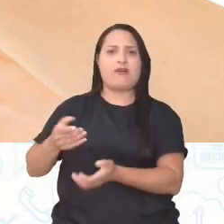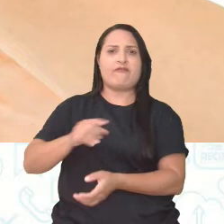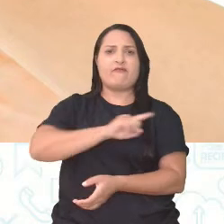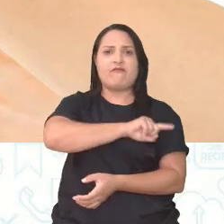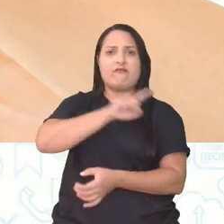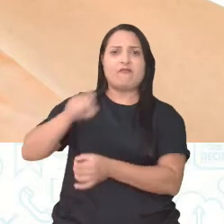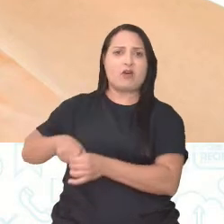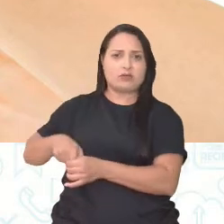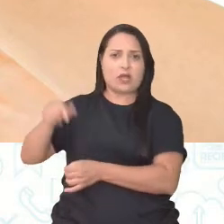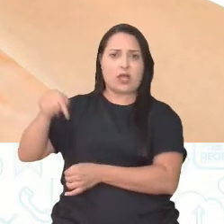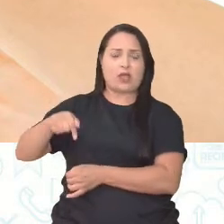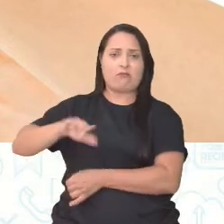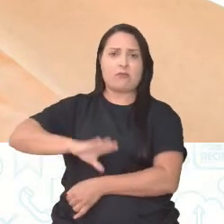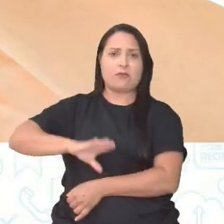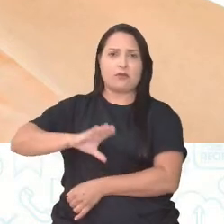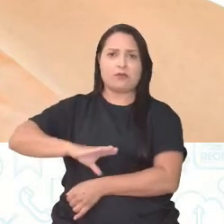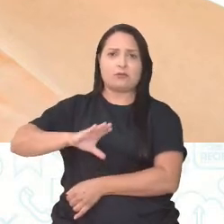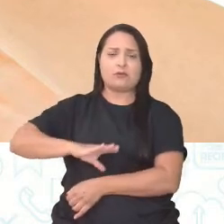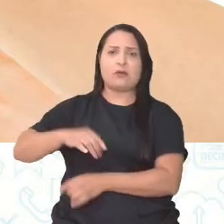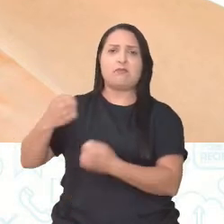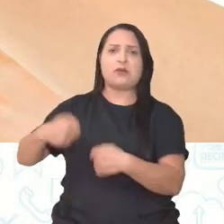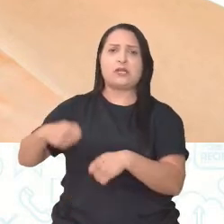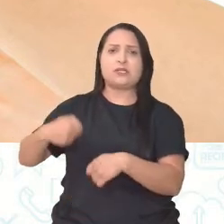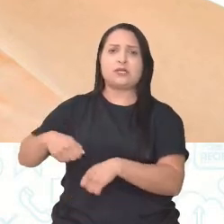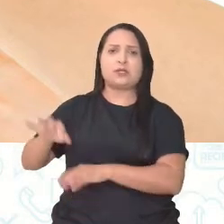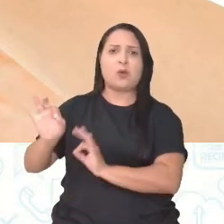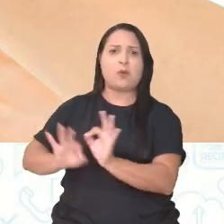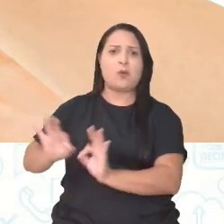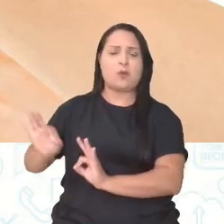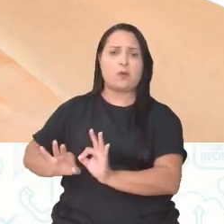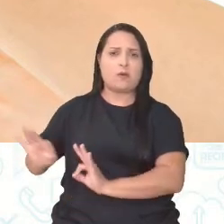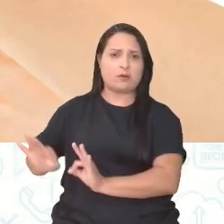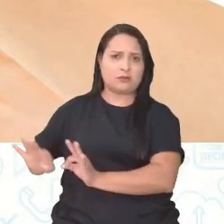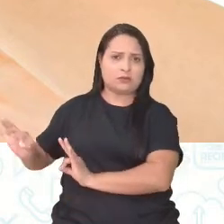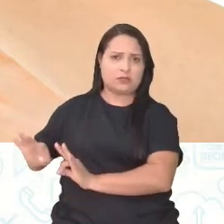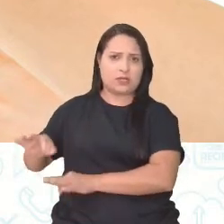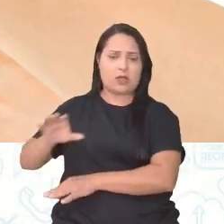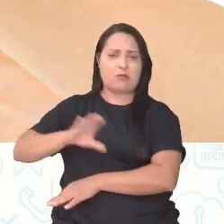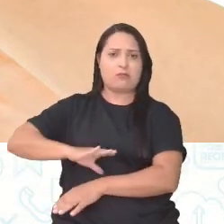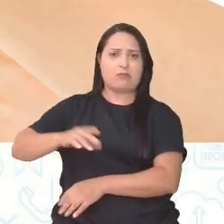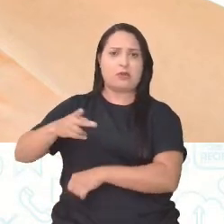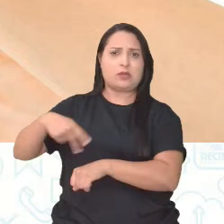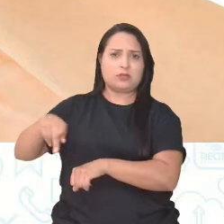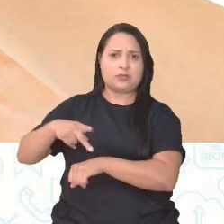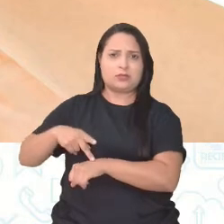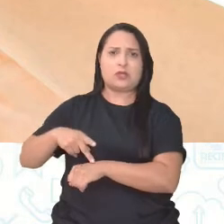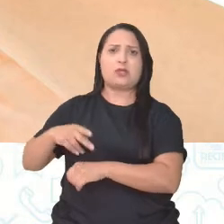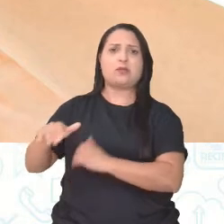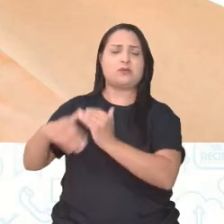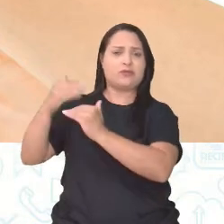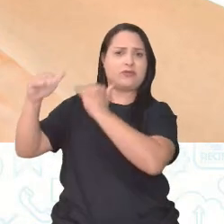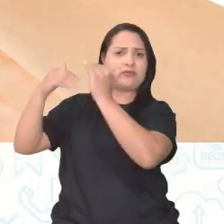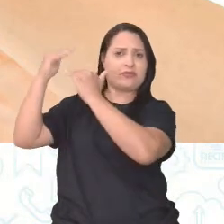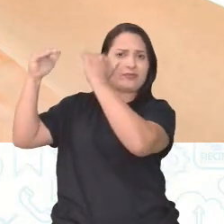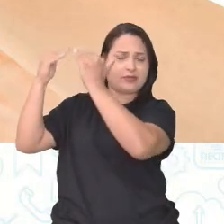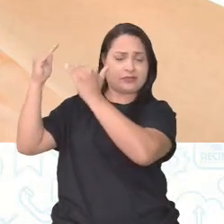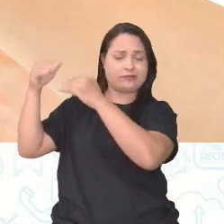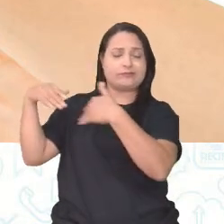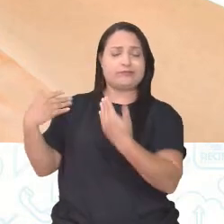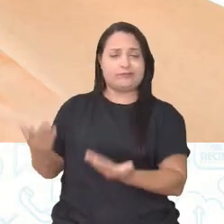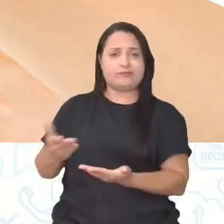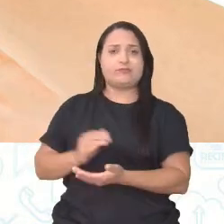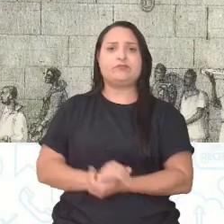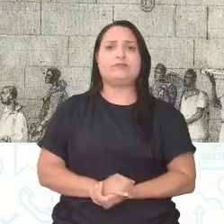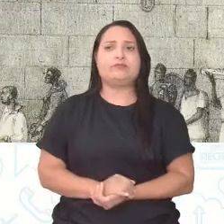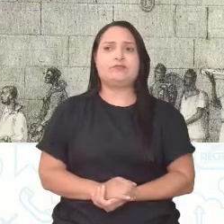volte para Portugal. Portugal, porque precisa colocar o Portugal de volta ao crescimento, né? De volta aos eixos, como se diz a